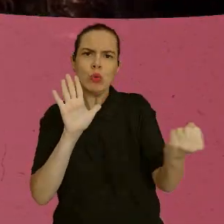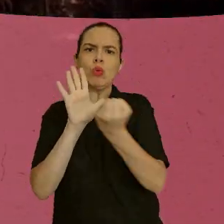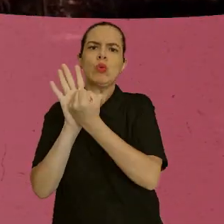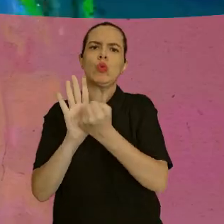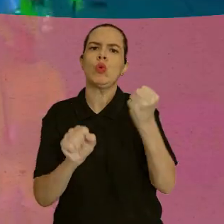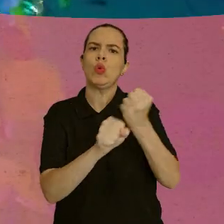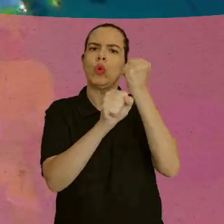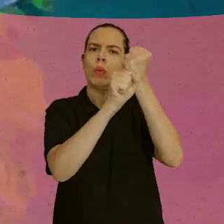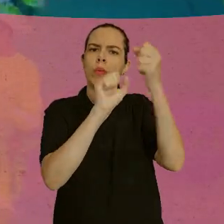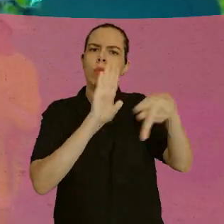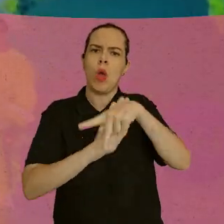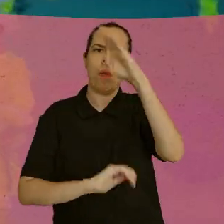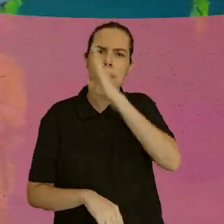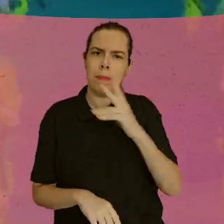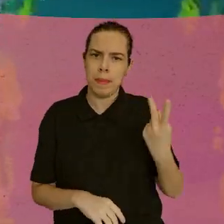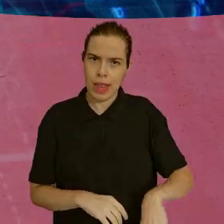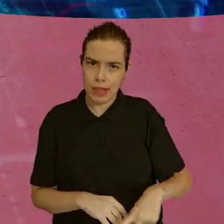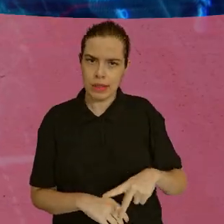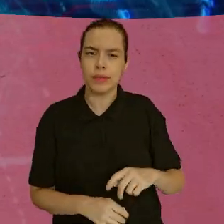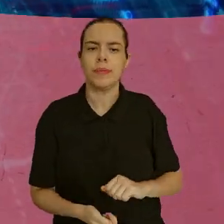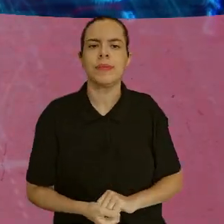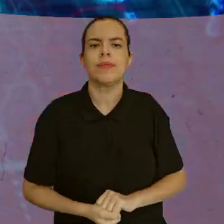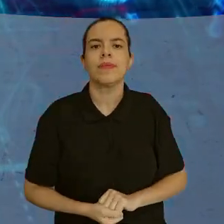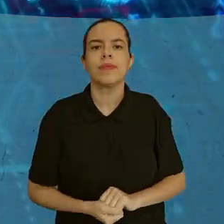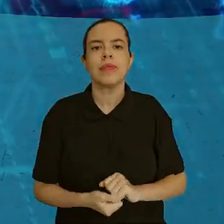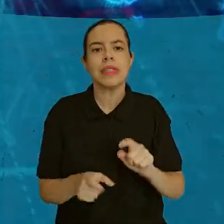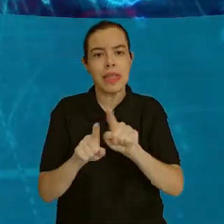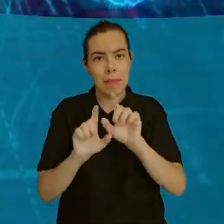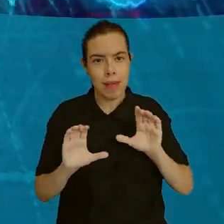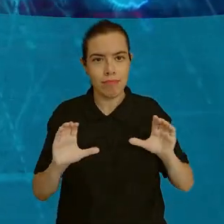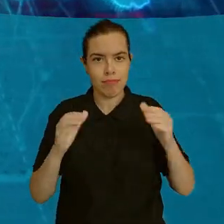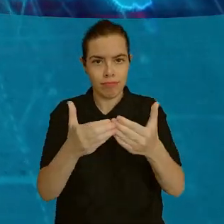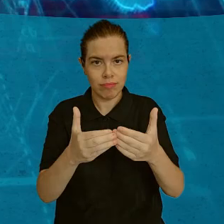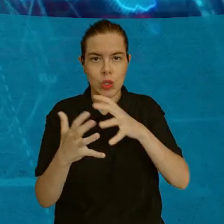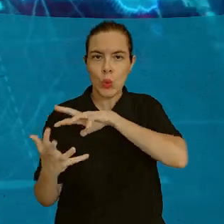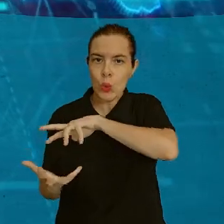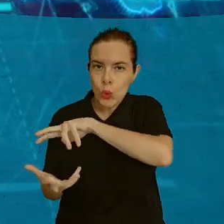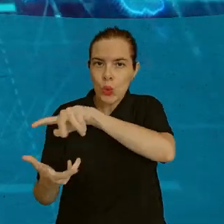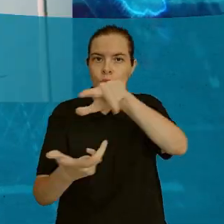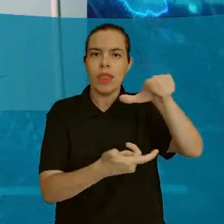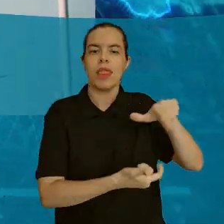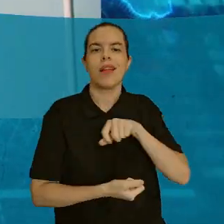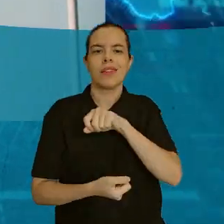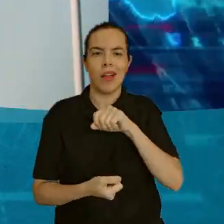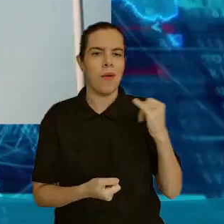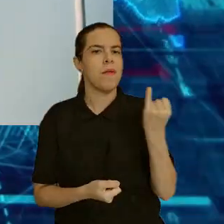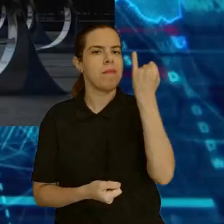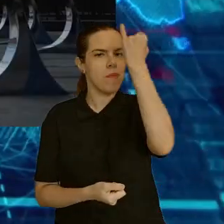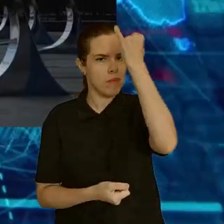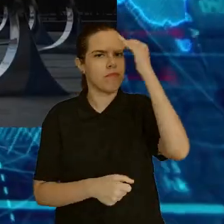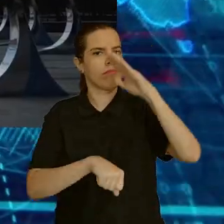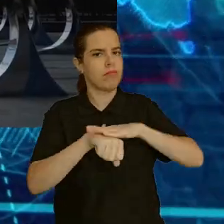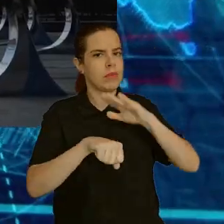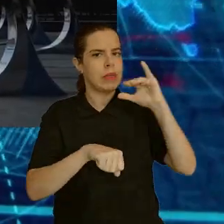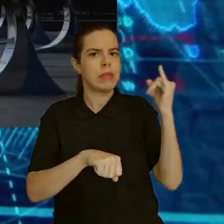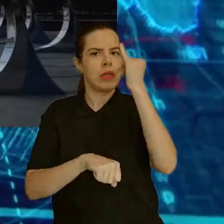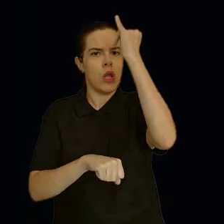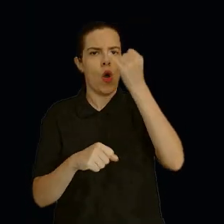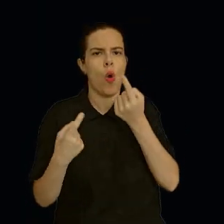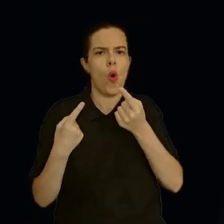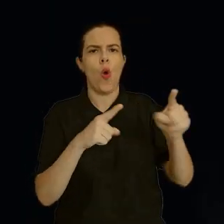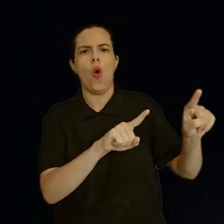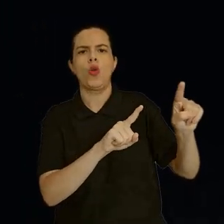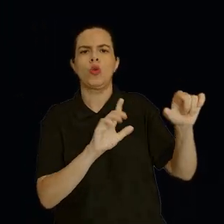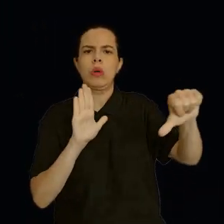histórico e cultural brasileiro. A cooperação internacional, um importante instrumento para